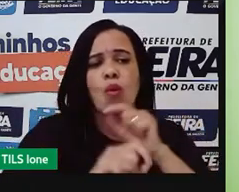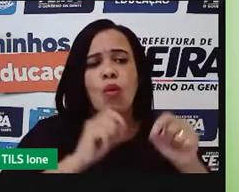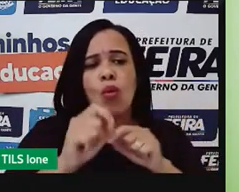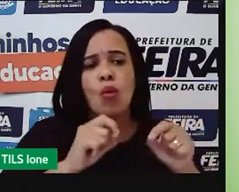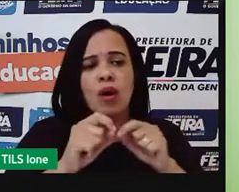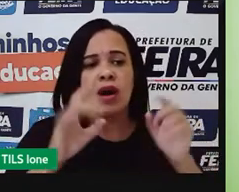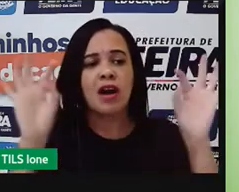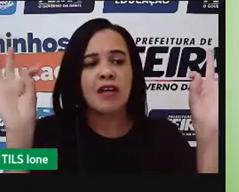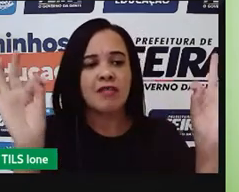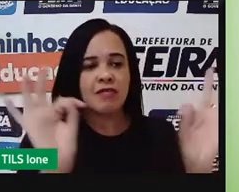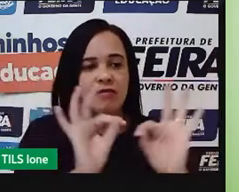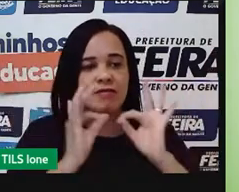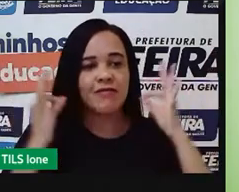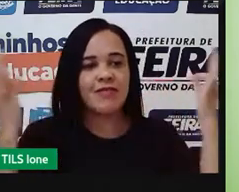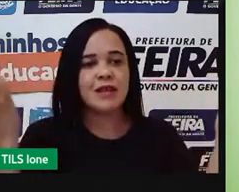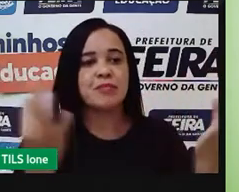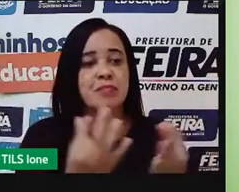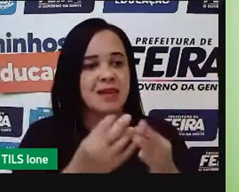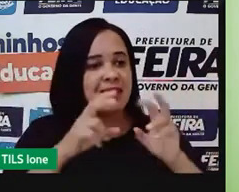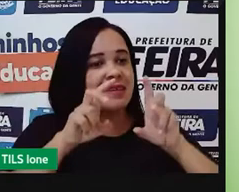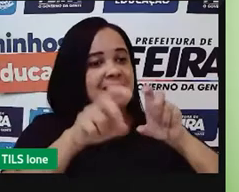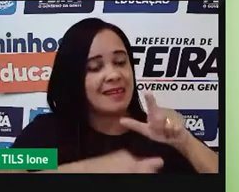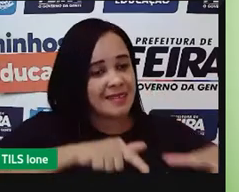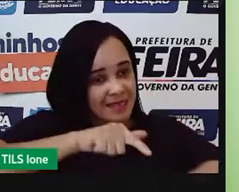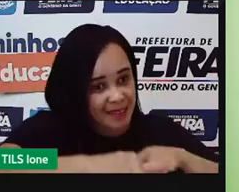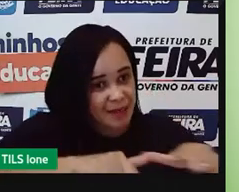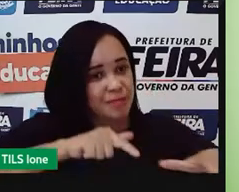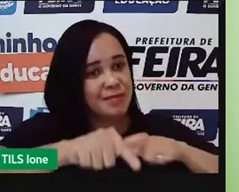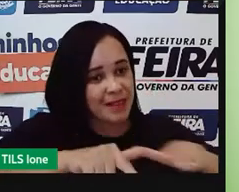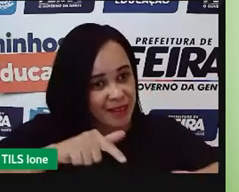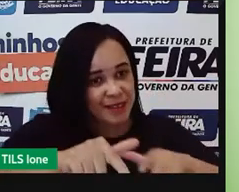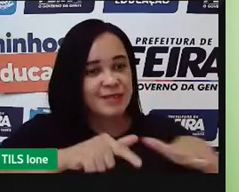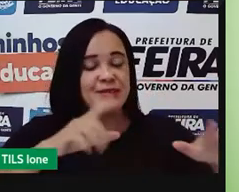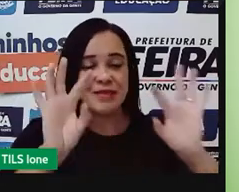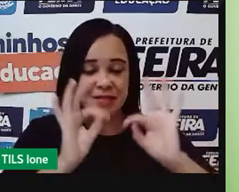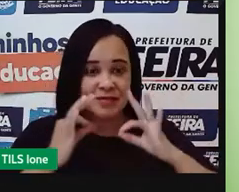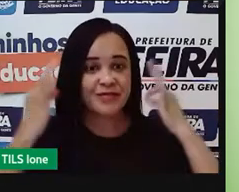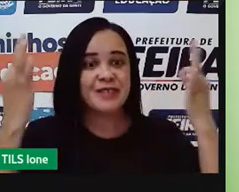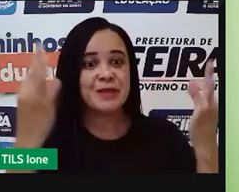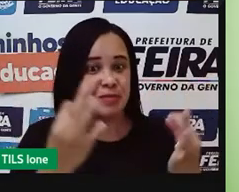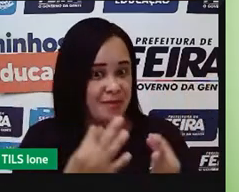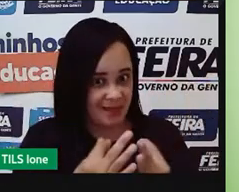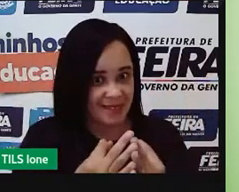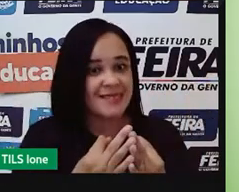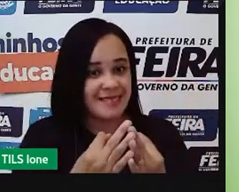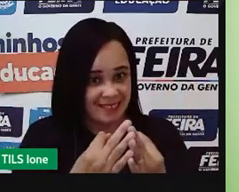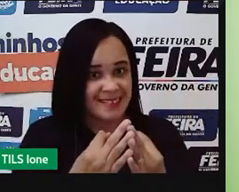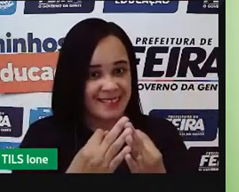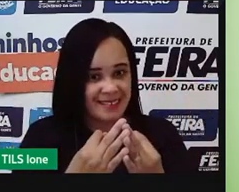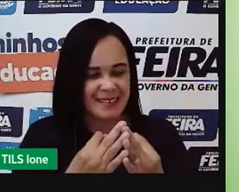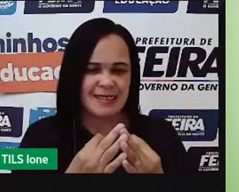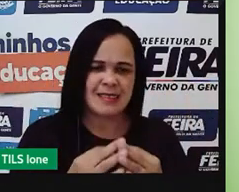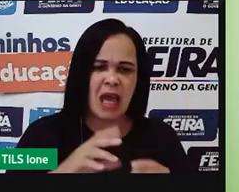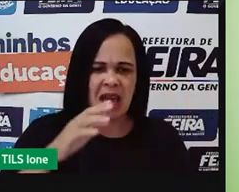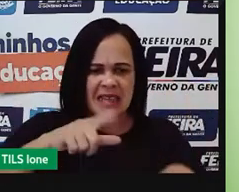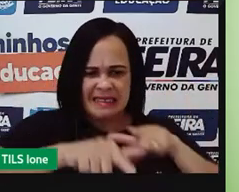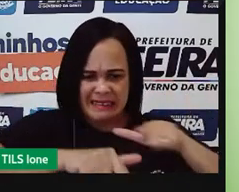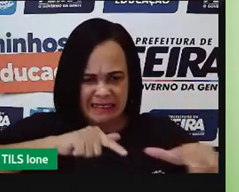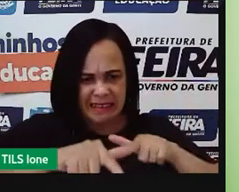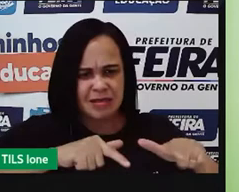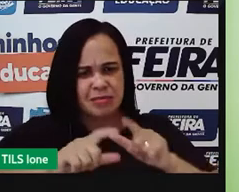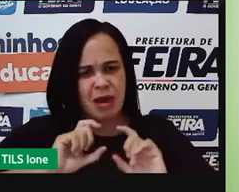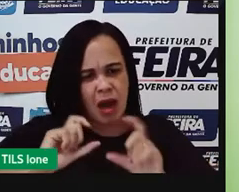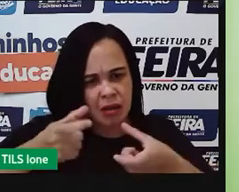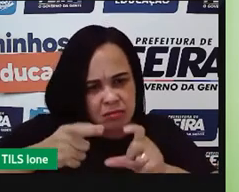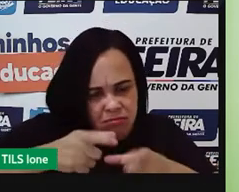pautada mais naquele trabalho familiar, né, onde você tem poucos funcionários, e a maioria